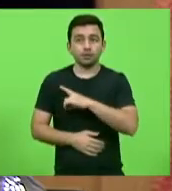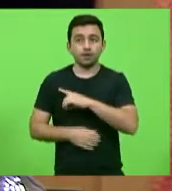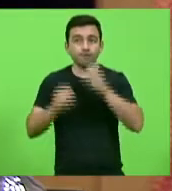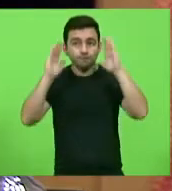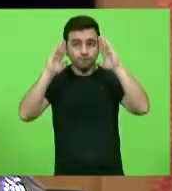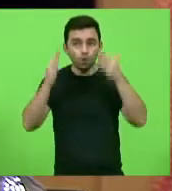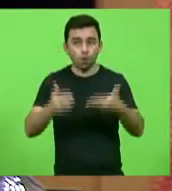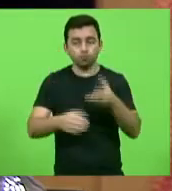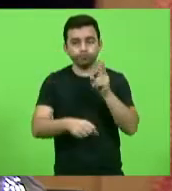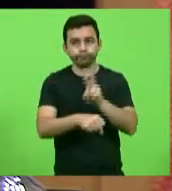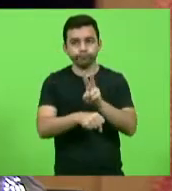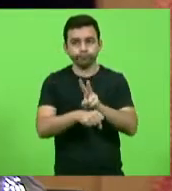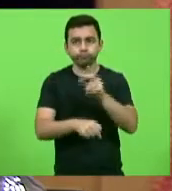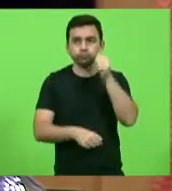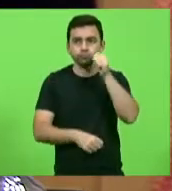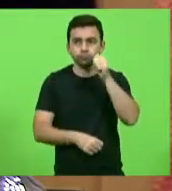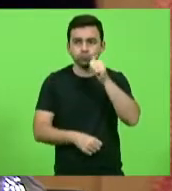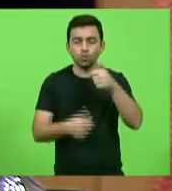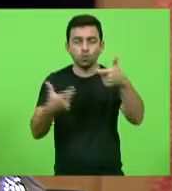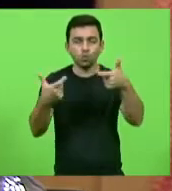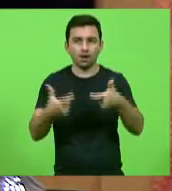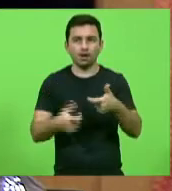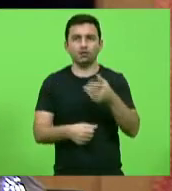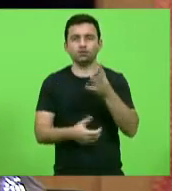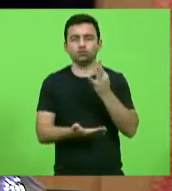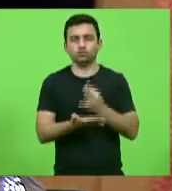de proteção à mulher em Timbó.